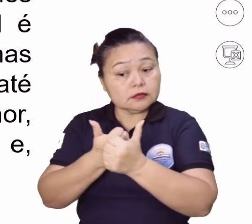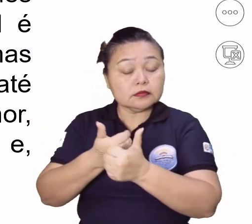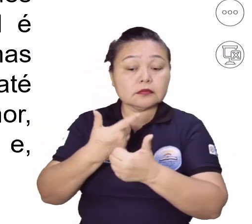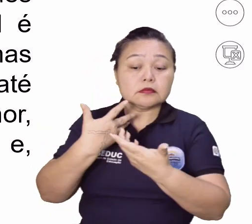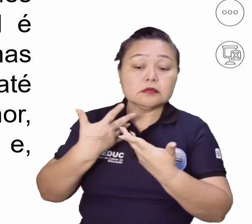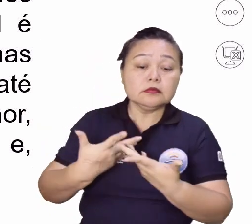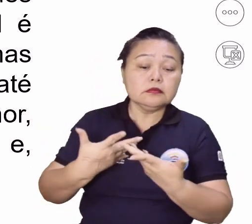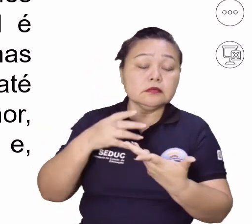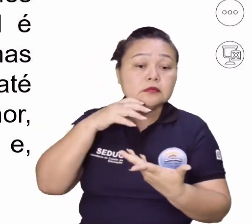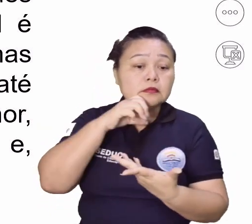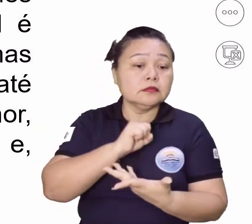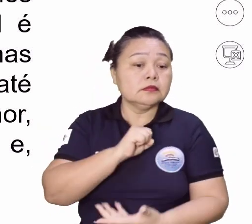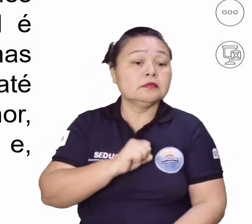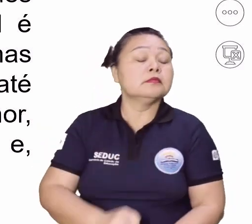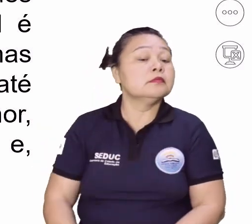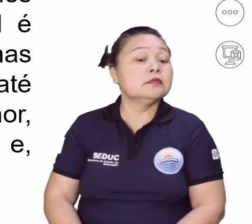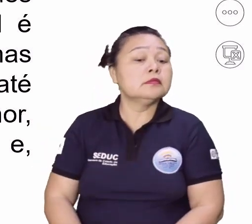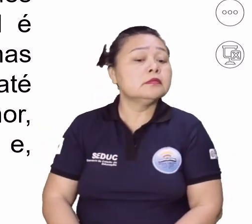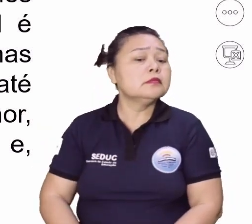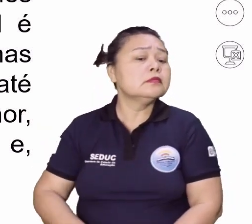e não cansa tão rápido. Vamos lá.